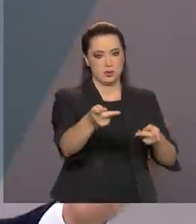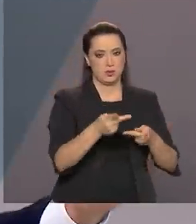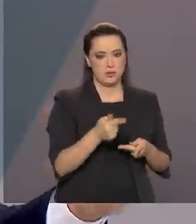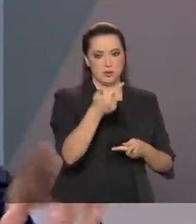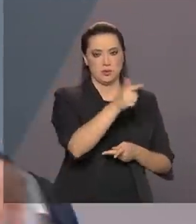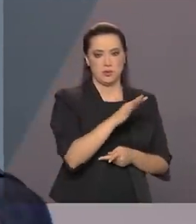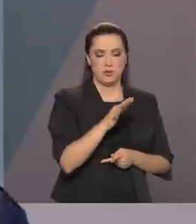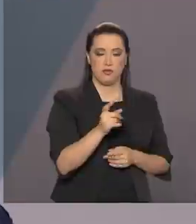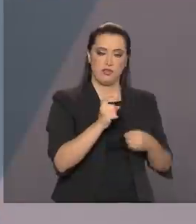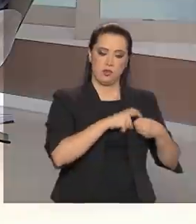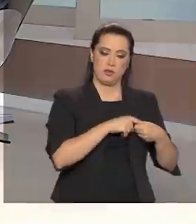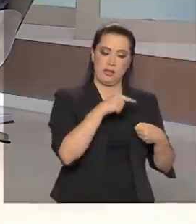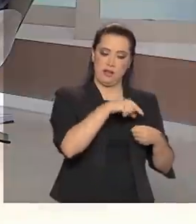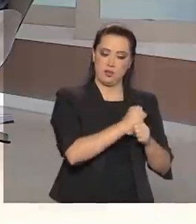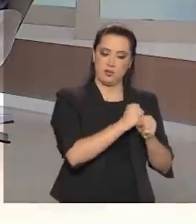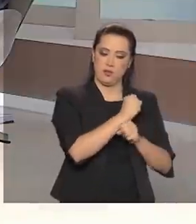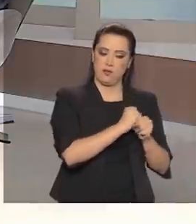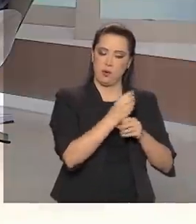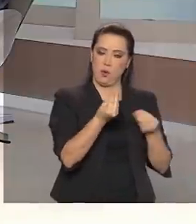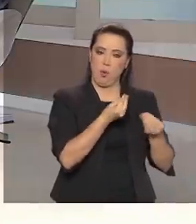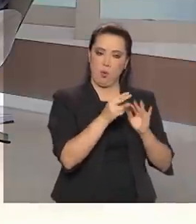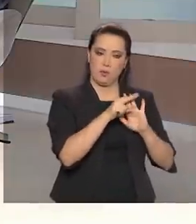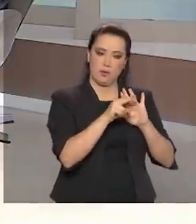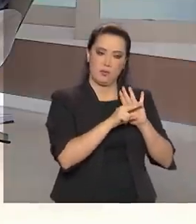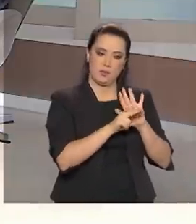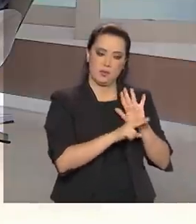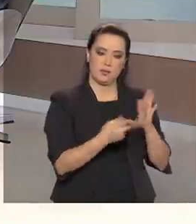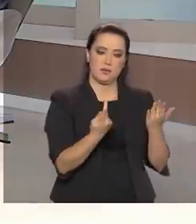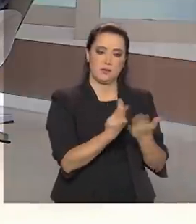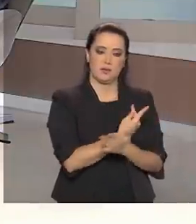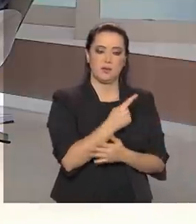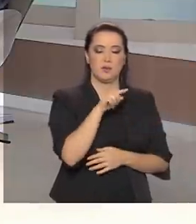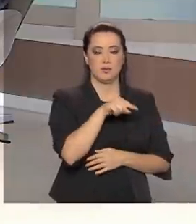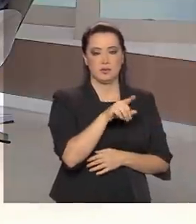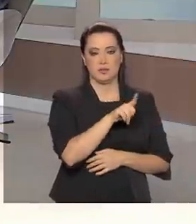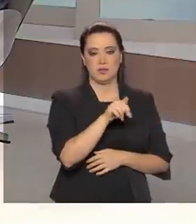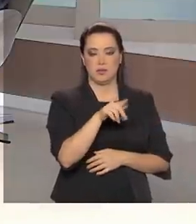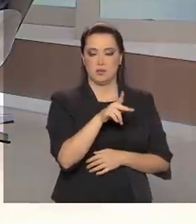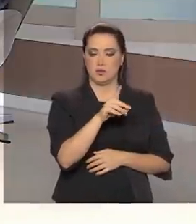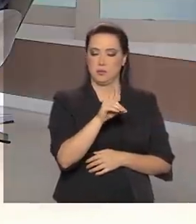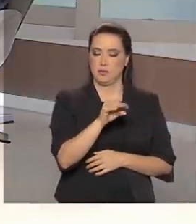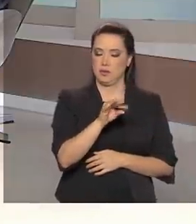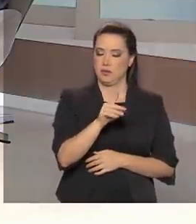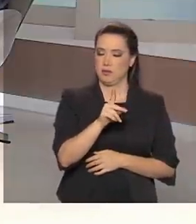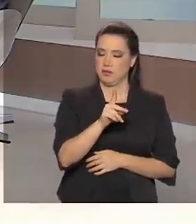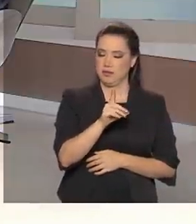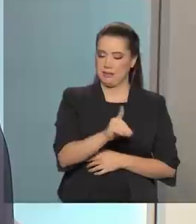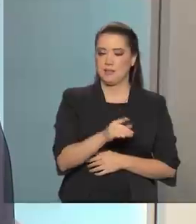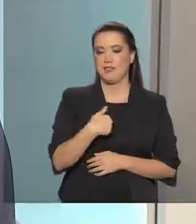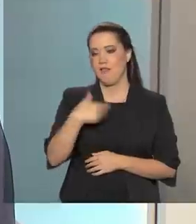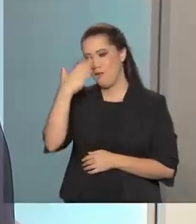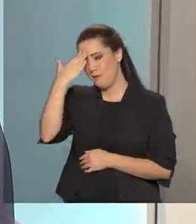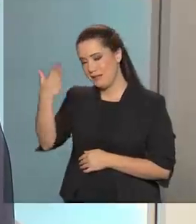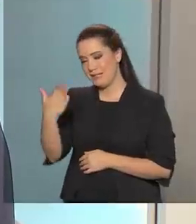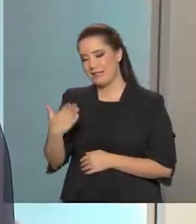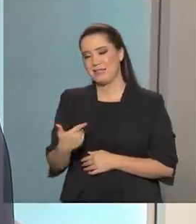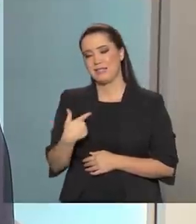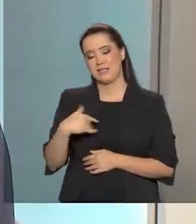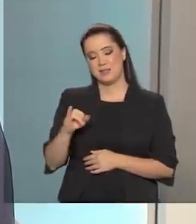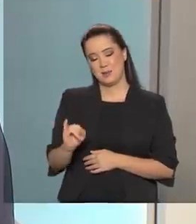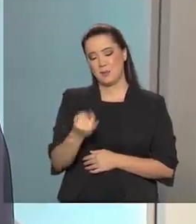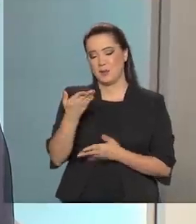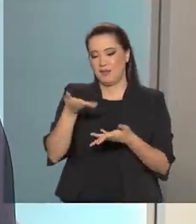voltar neste ano e falar como é que foi essa regulamentação da LGPD. Ok, agradeço o convite e obrigado pela